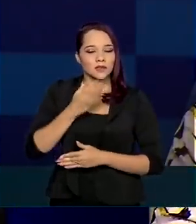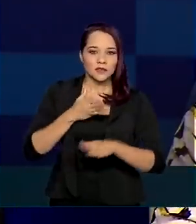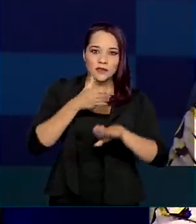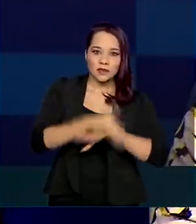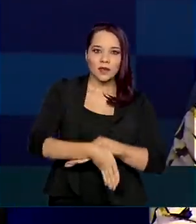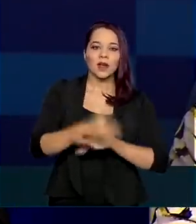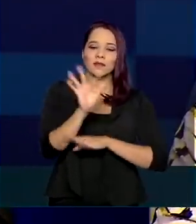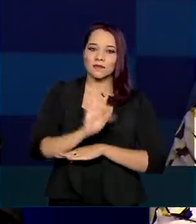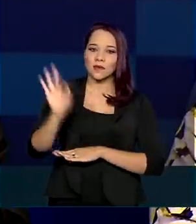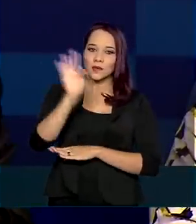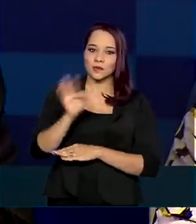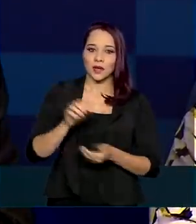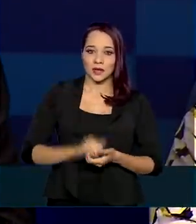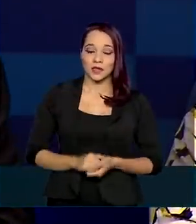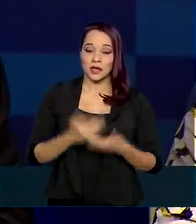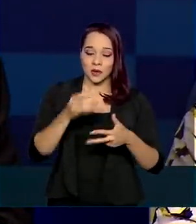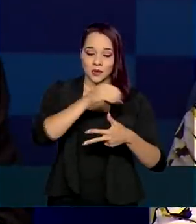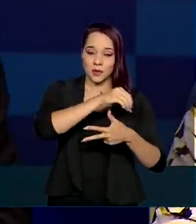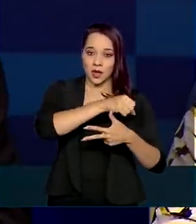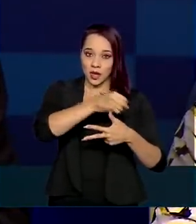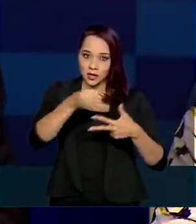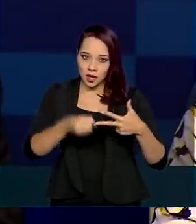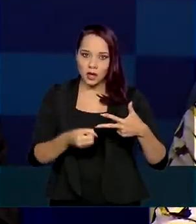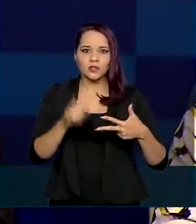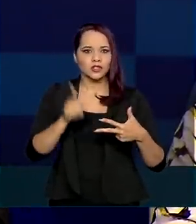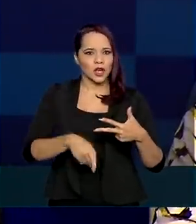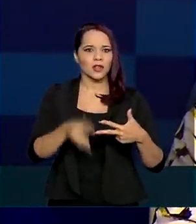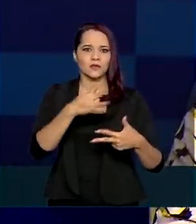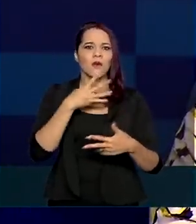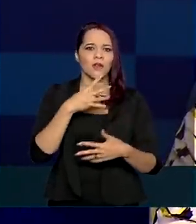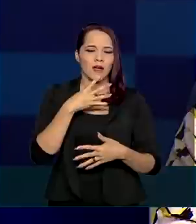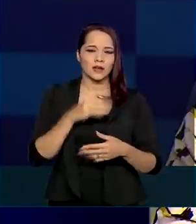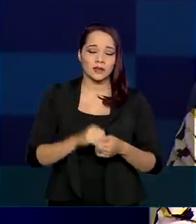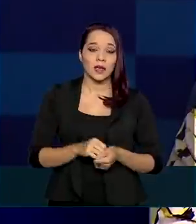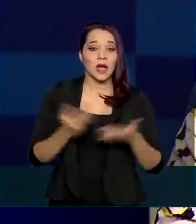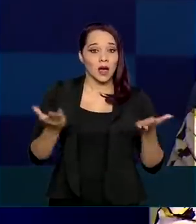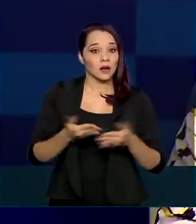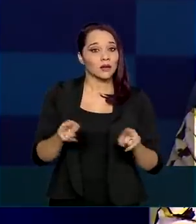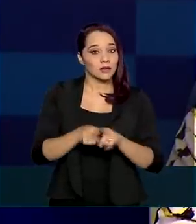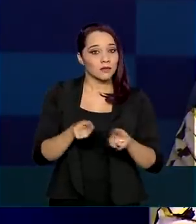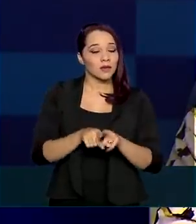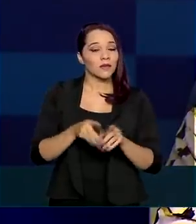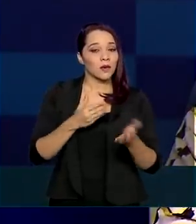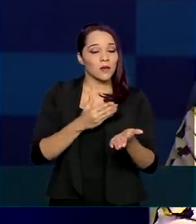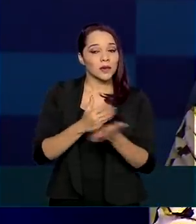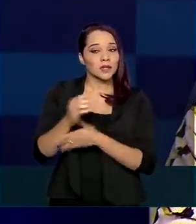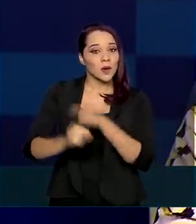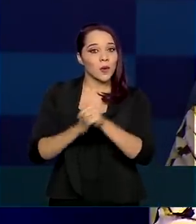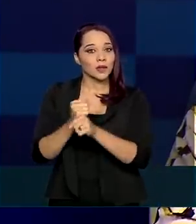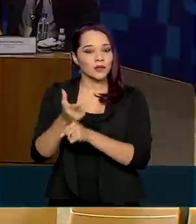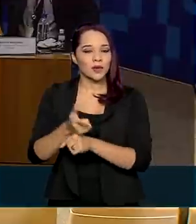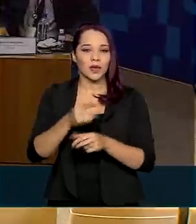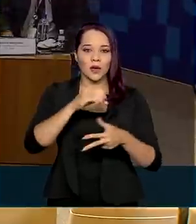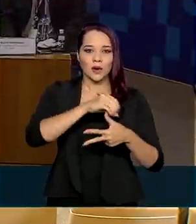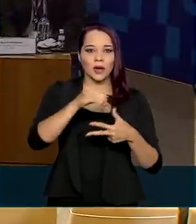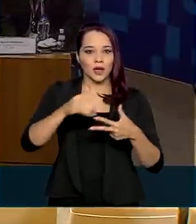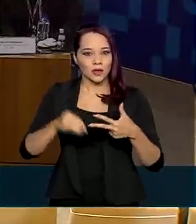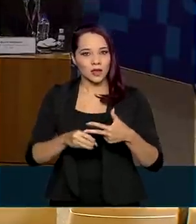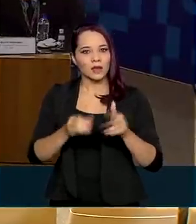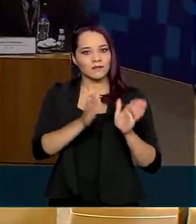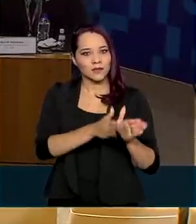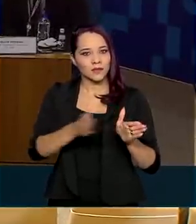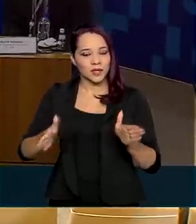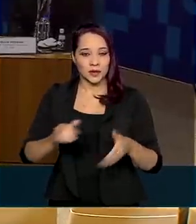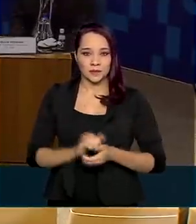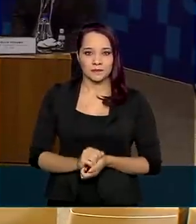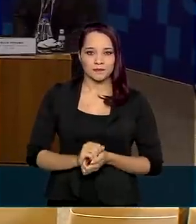ensino superior. Então, além do Enem, que todos já conhecem, agora nós vamos começar a implementar no ano que vem o Enem seriado. O MEC